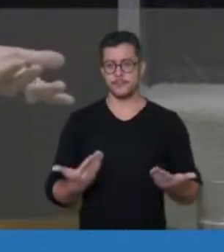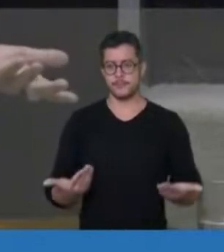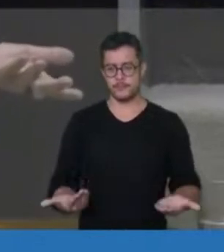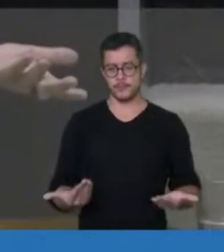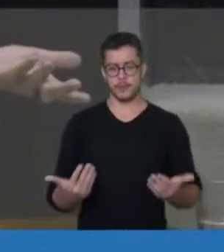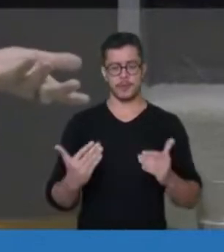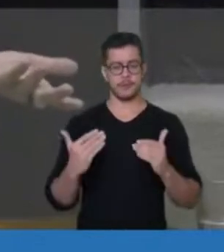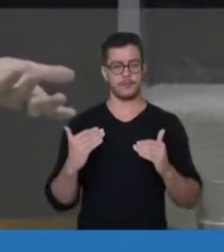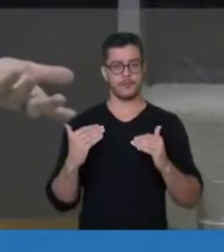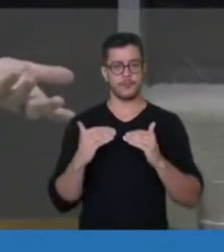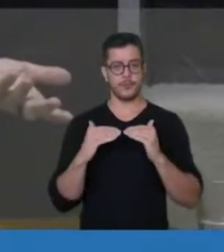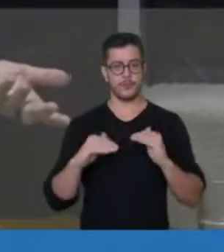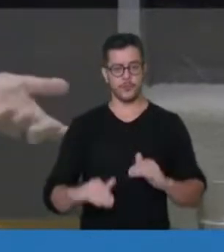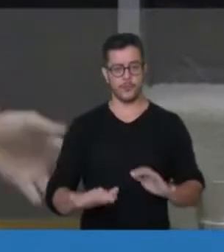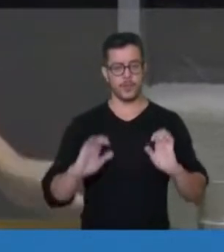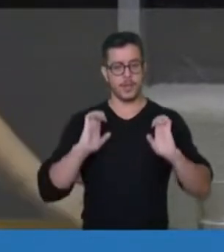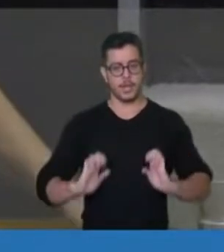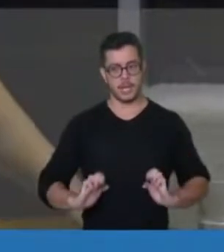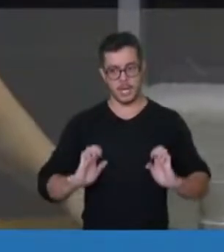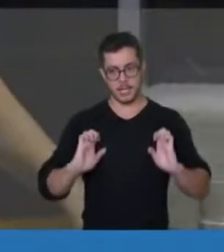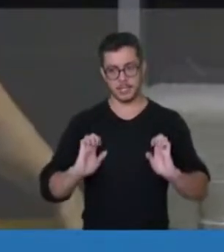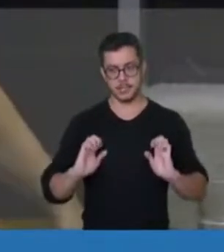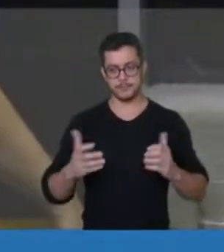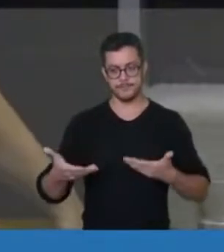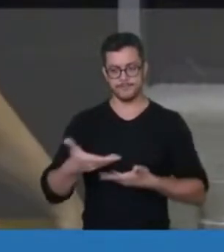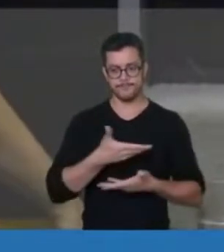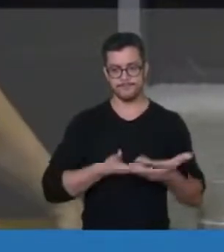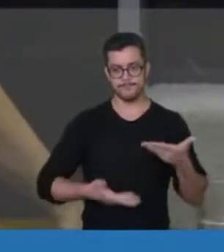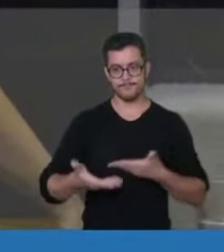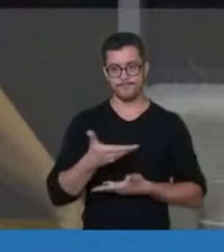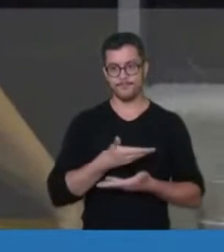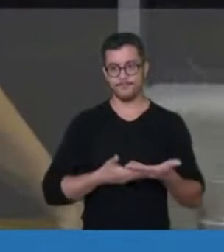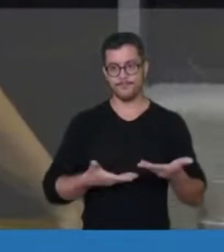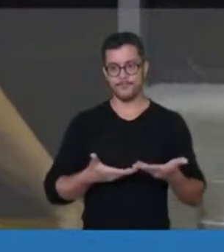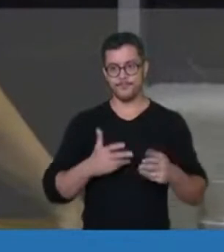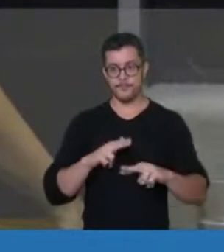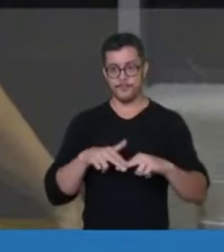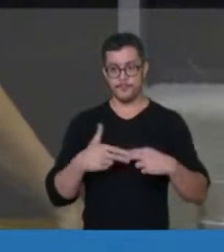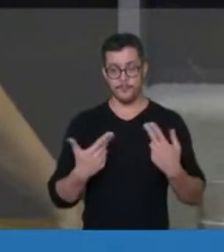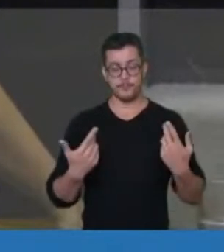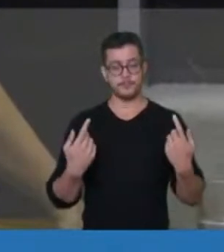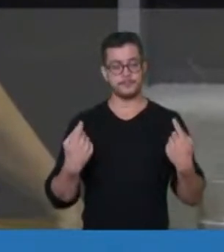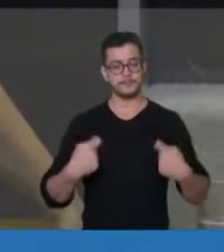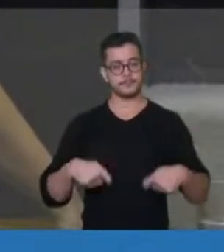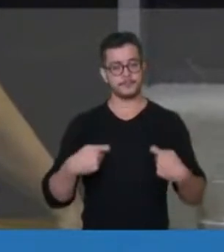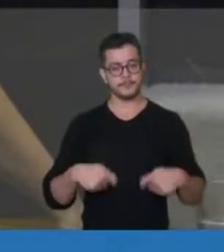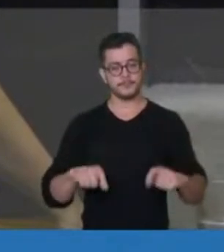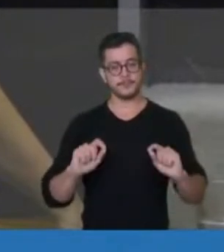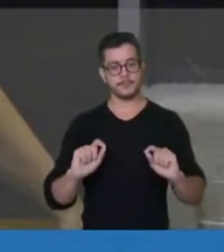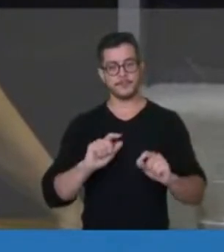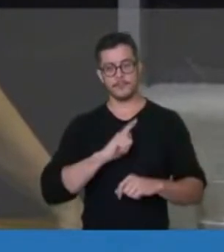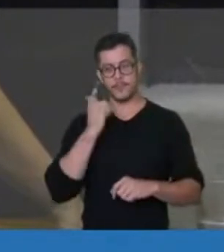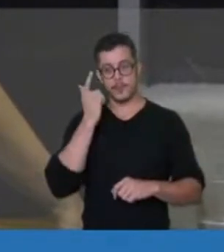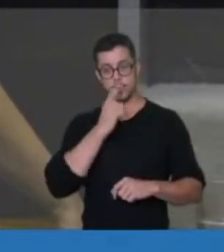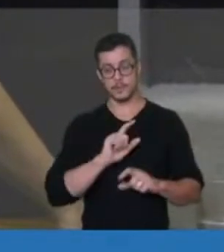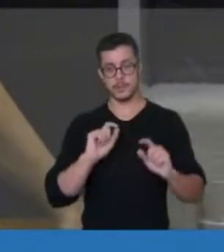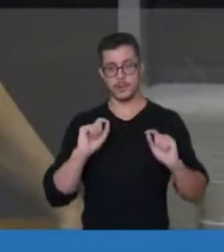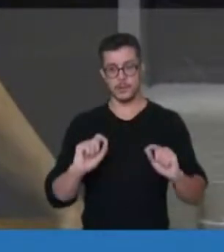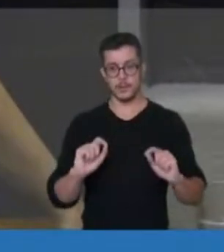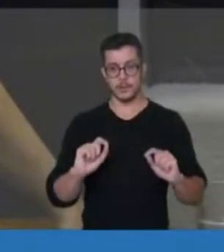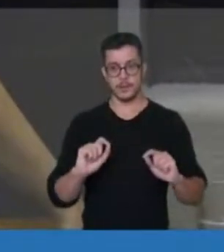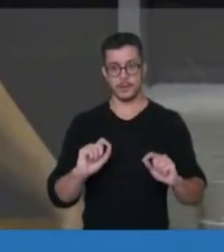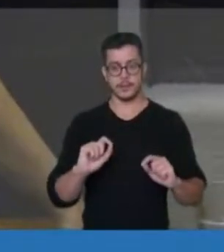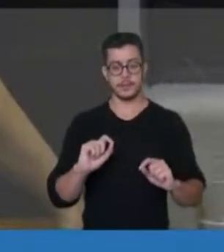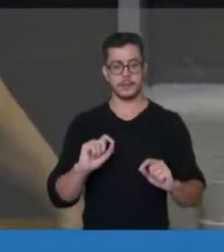ética da convivência e da ética humana. Portanto, é preciso ter uma condição diferenciada e